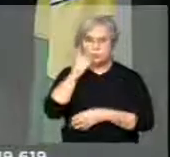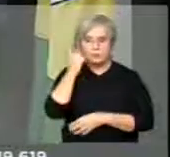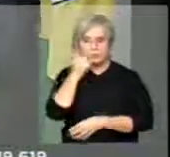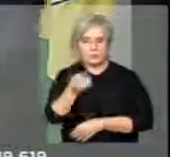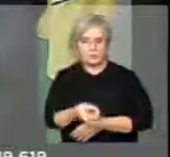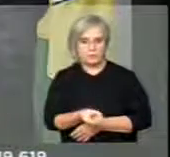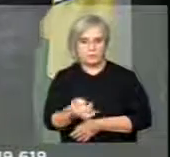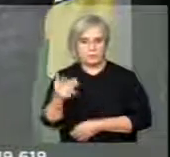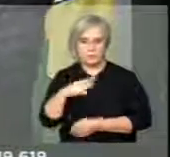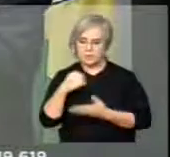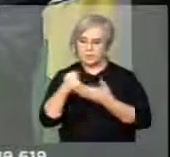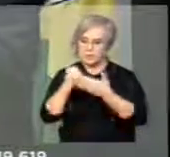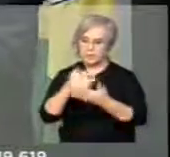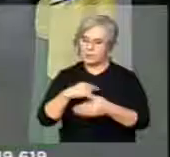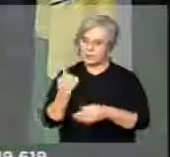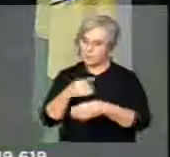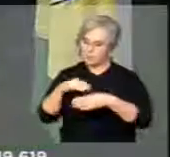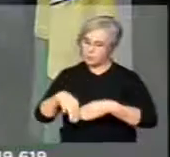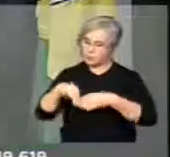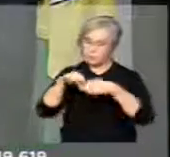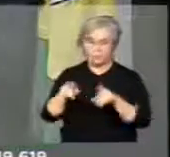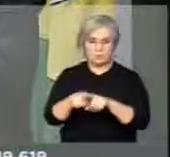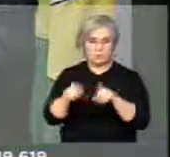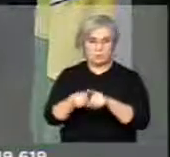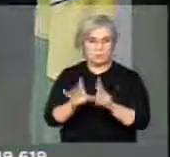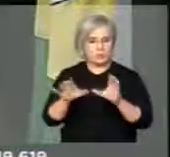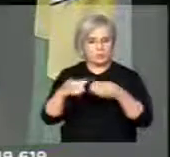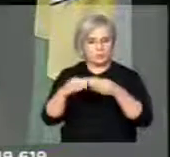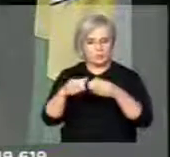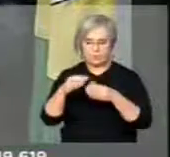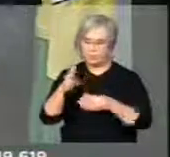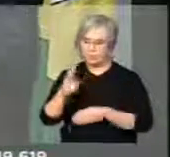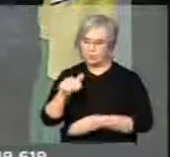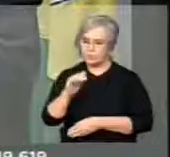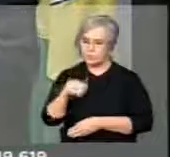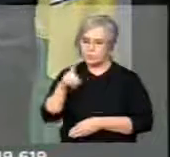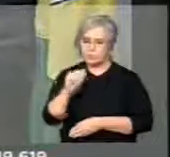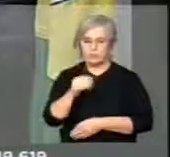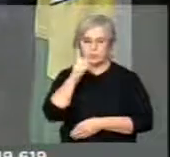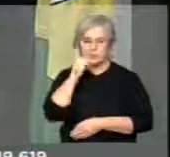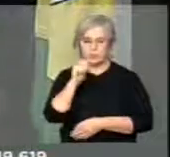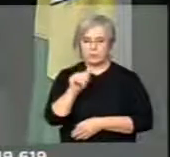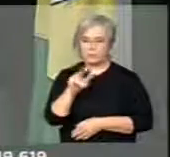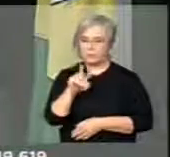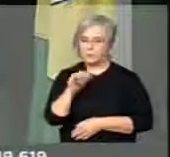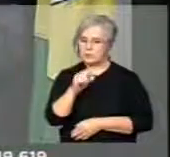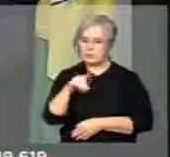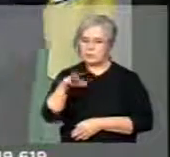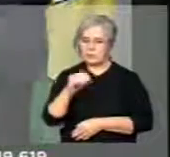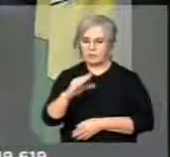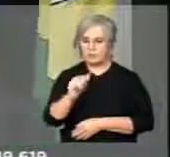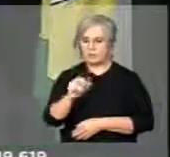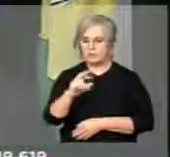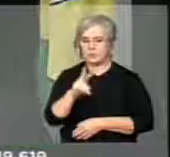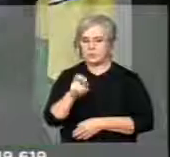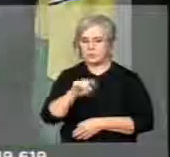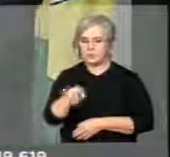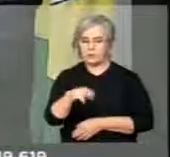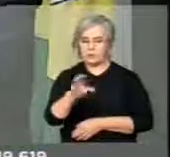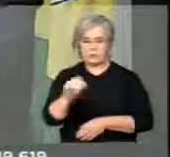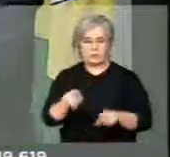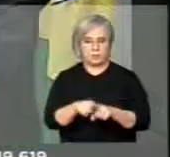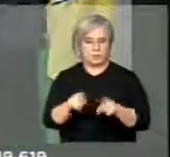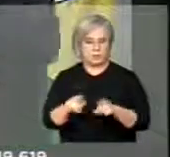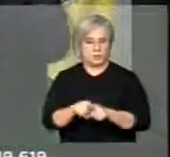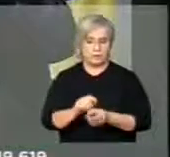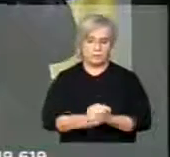Tenho o apoio do nosso líder da bancada, o deputado Augusto Carvalho está aqui, sabe que nós colocamos isso dentro da nossa